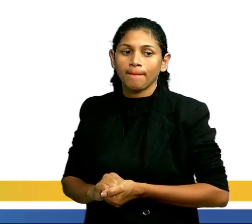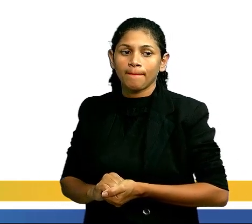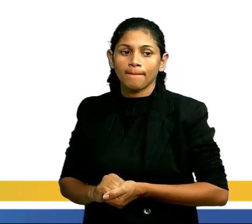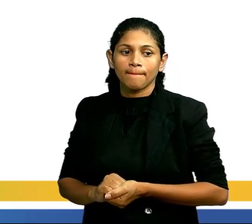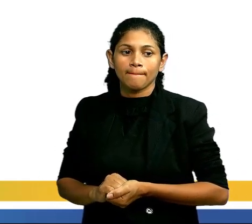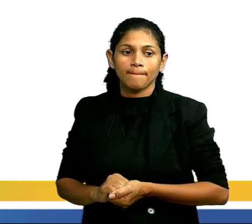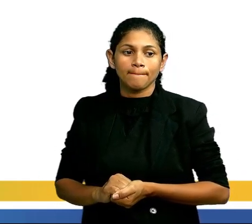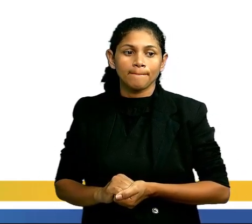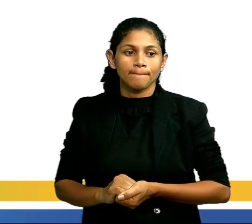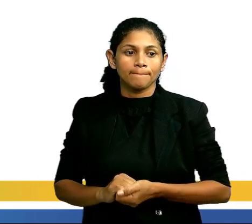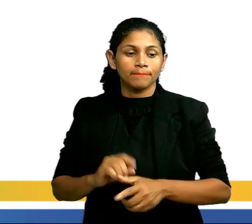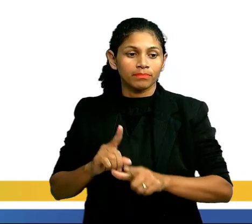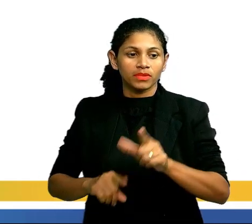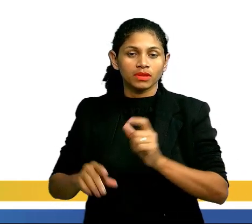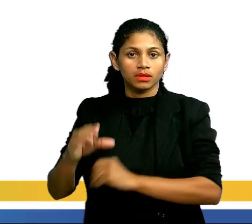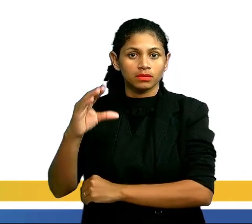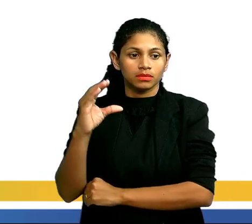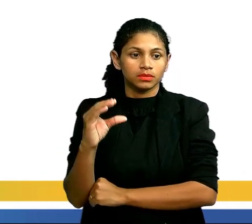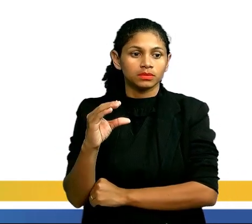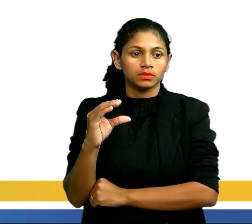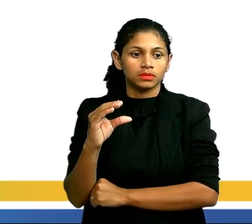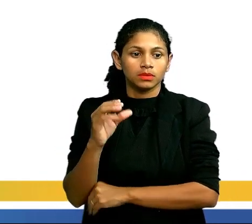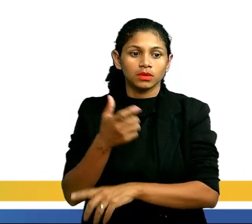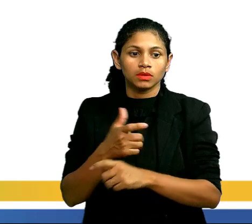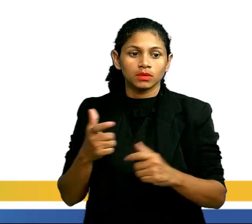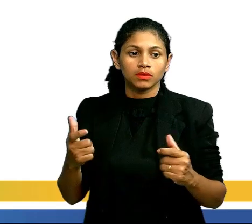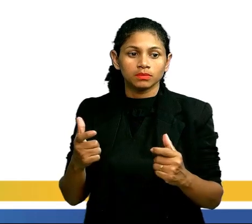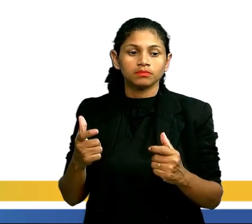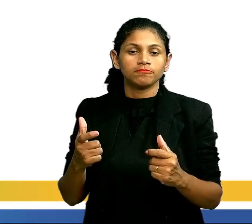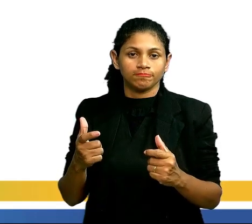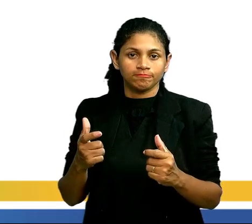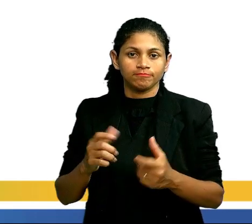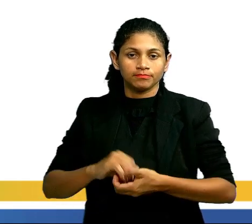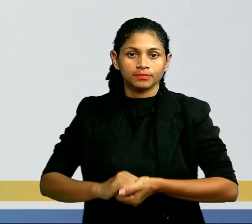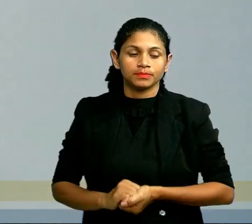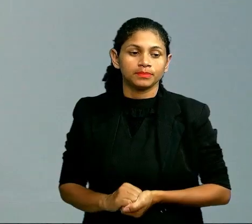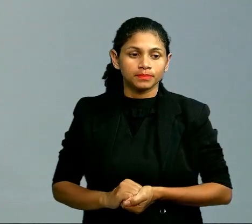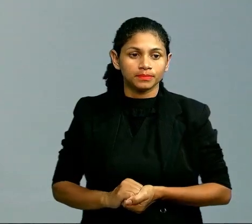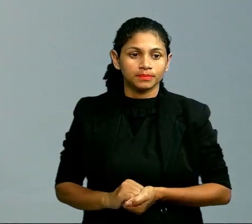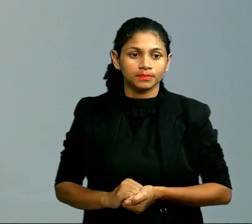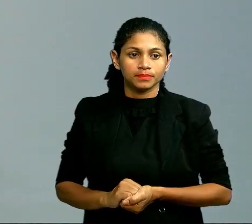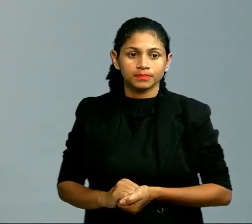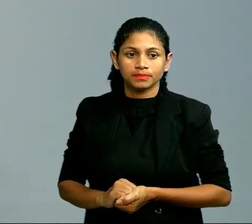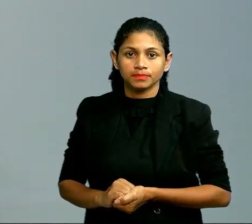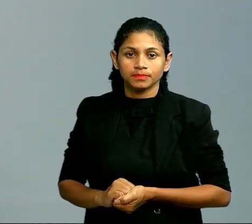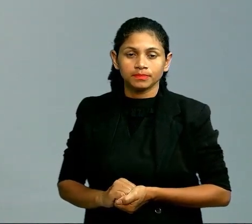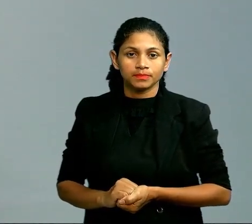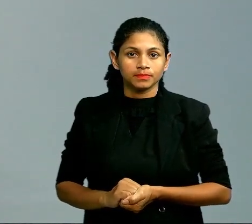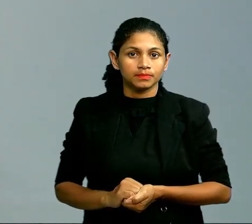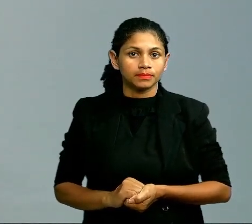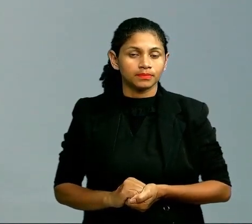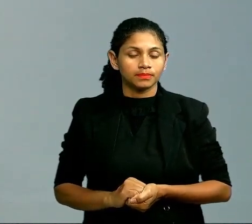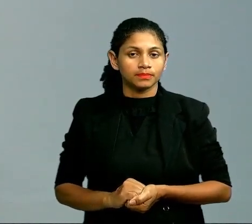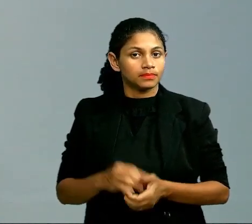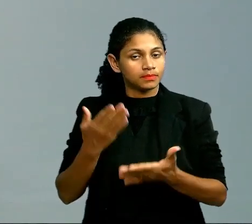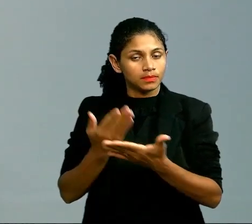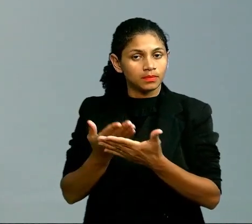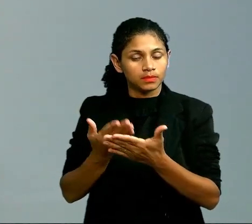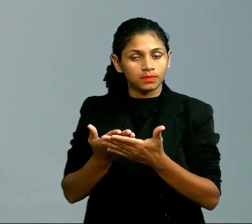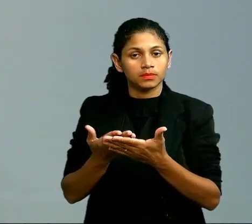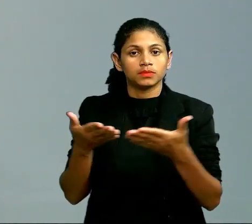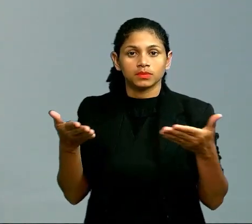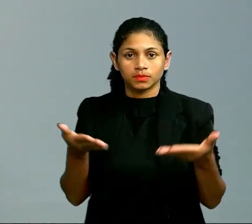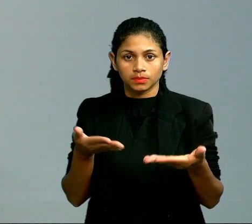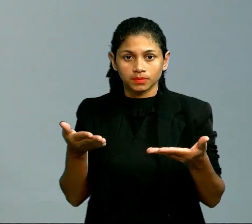gabarito... Olha só a letra C... Tamanho da cadeia carbônica, perfeito? Bom, pessoal, essa foi nossa aula de